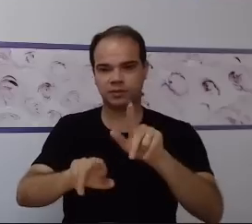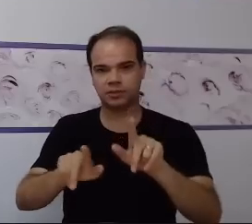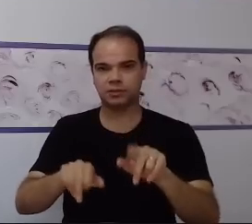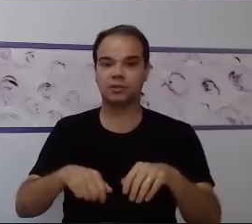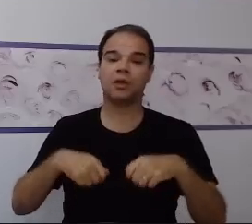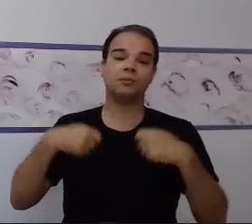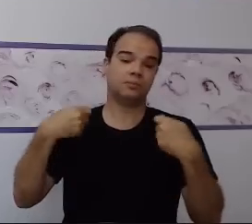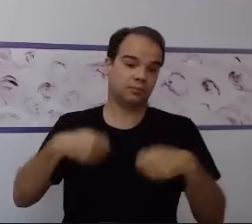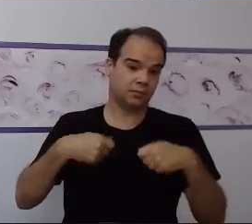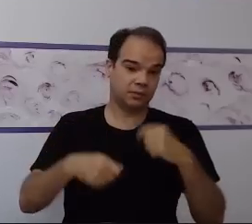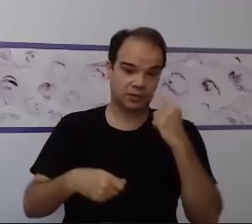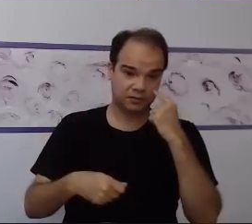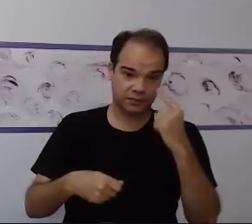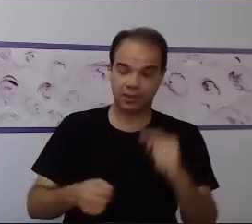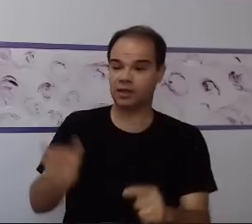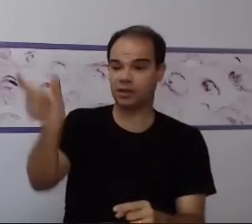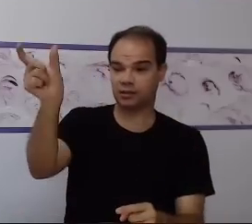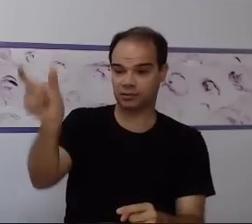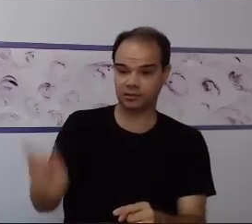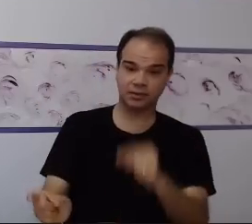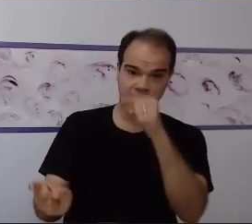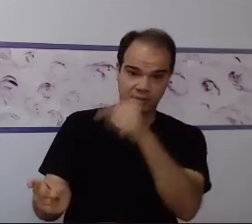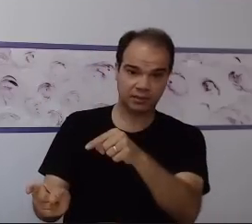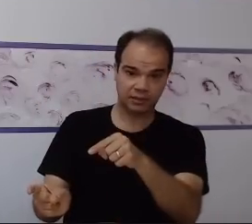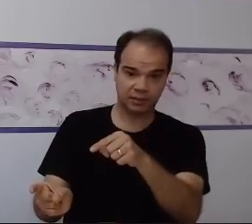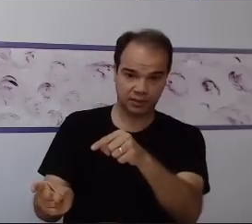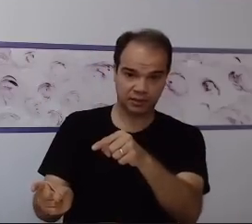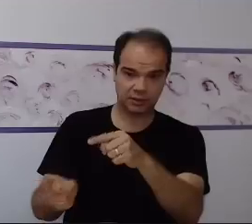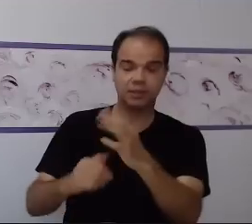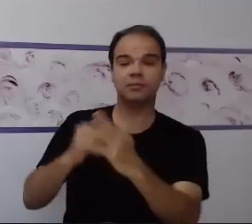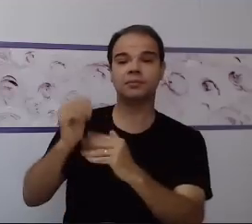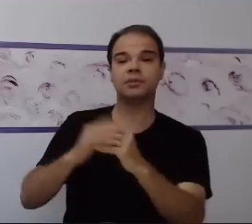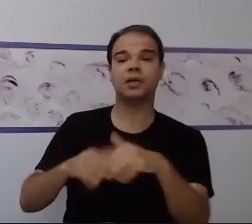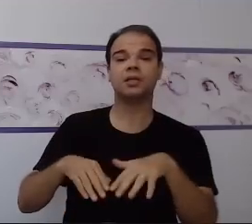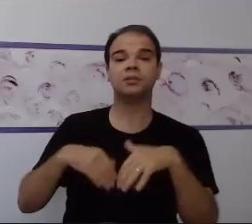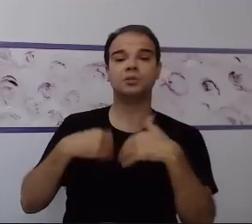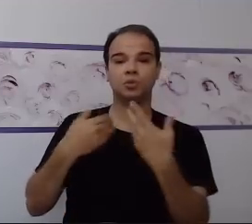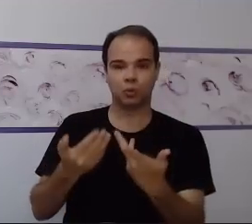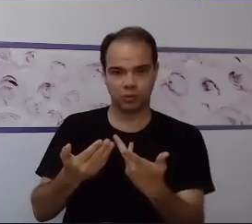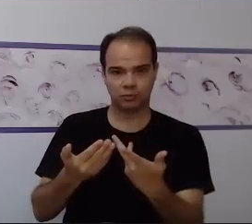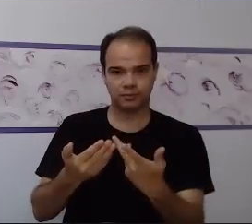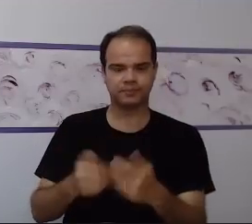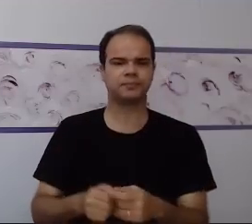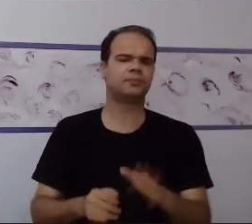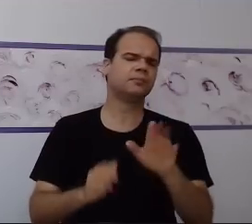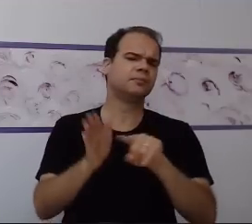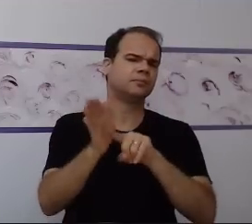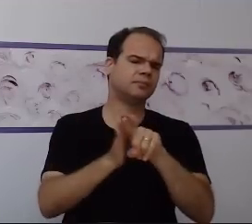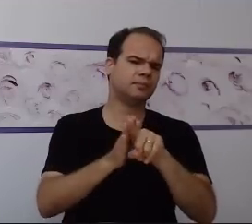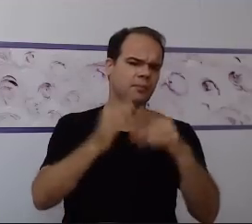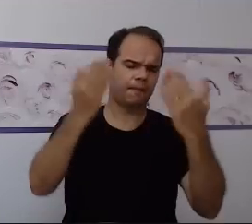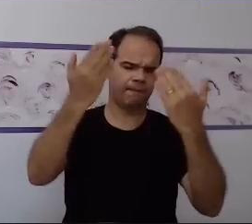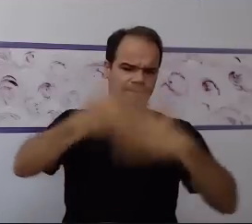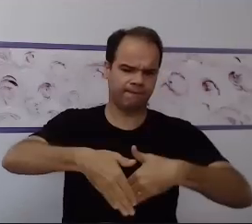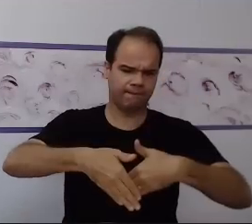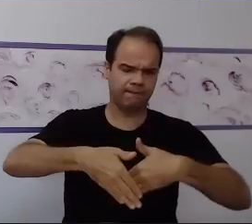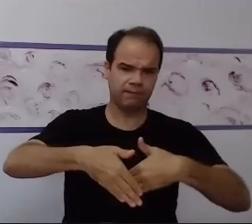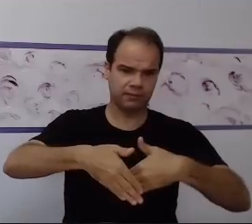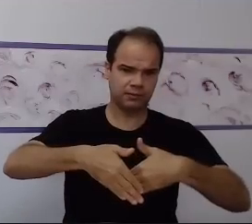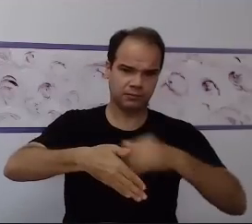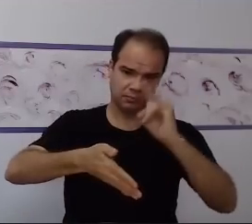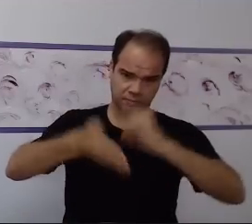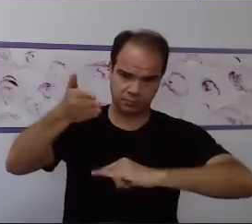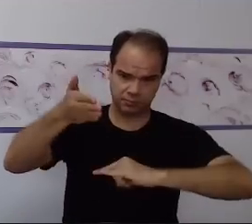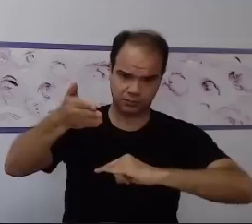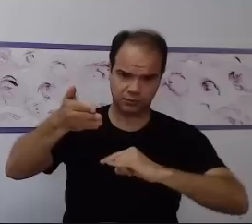Elieuse tem para me oferecer. Só um adendo, Emari. Essa avaliação é feita especificamente